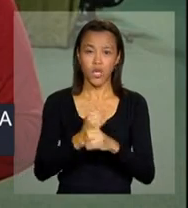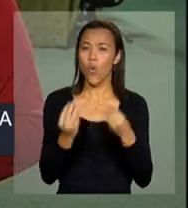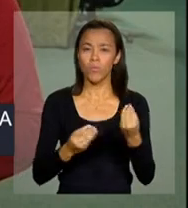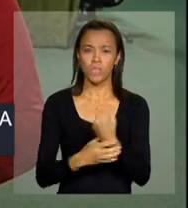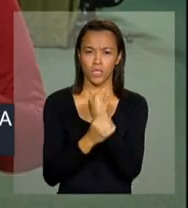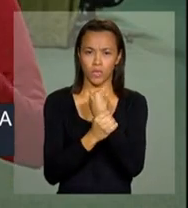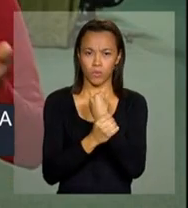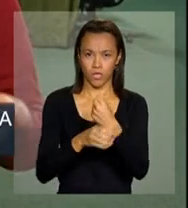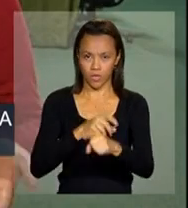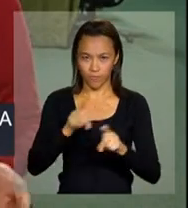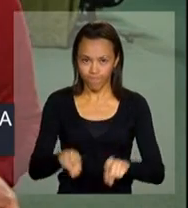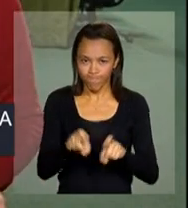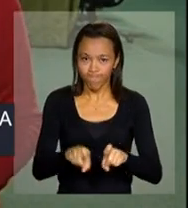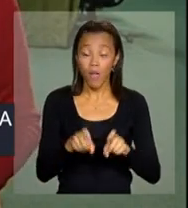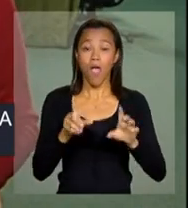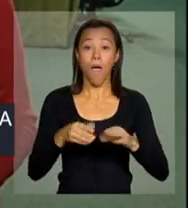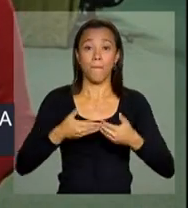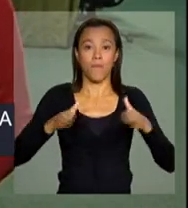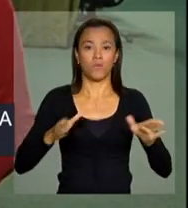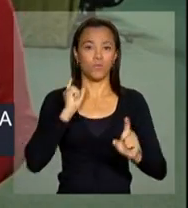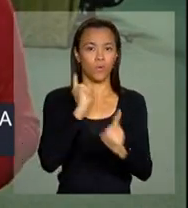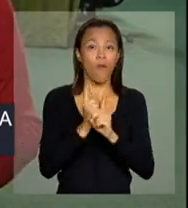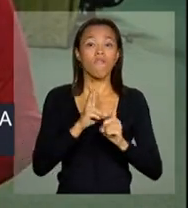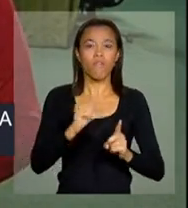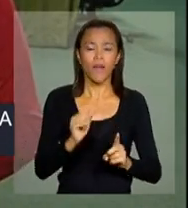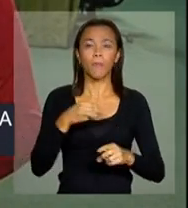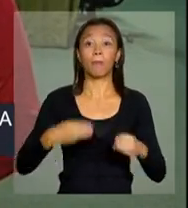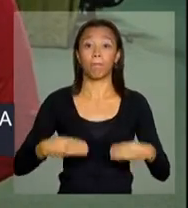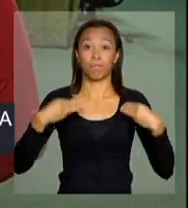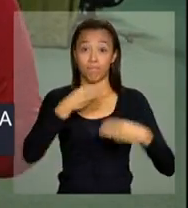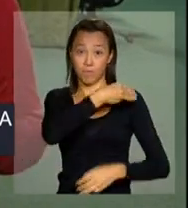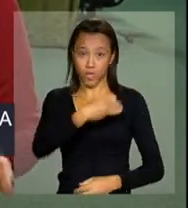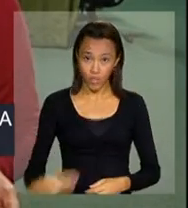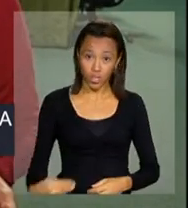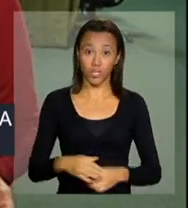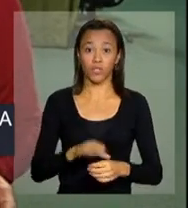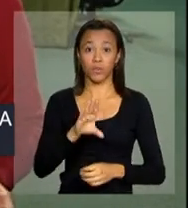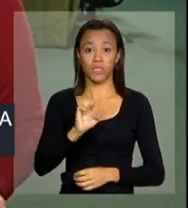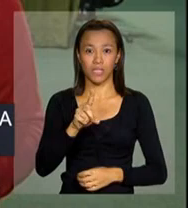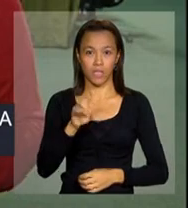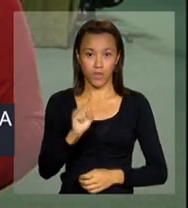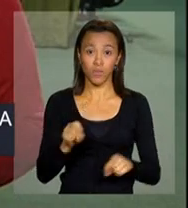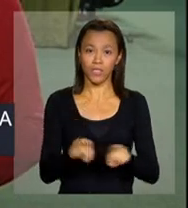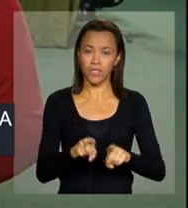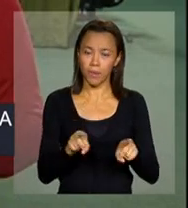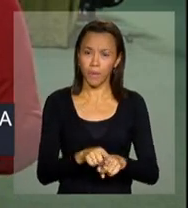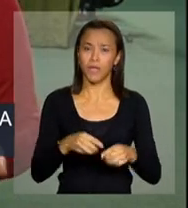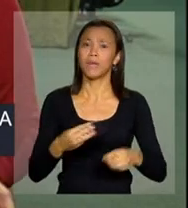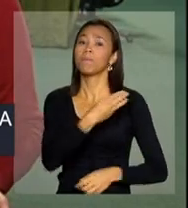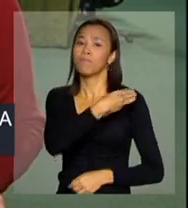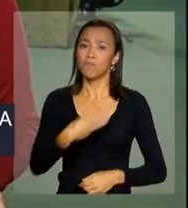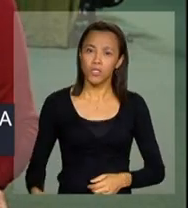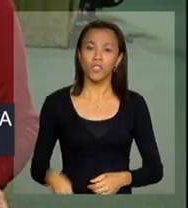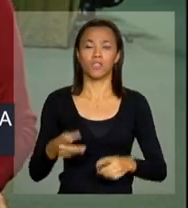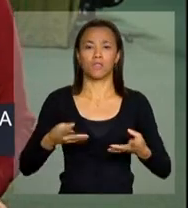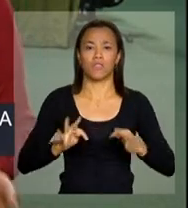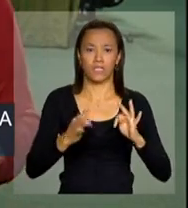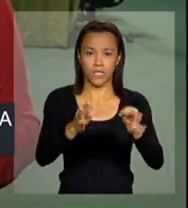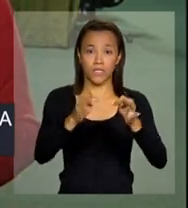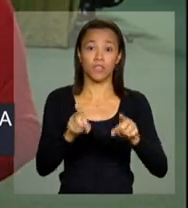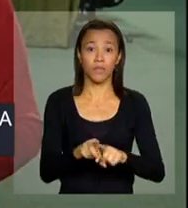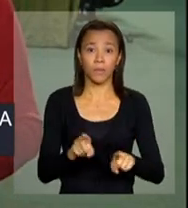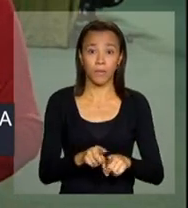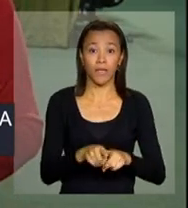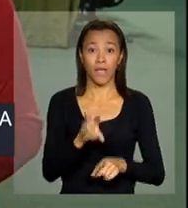digital. A abertura do encontro vai contar com a presença do Ministro da Defesa, Celso Amorim, e do Ministro da Ciência, Tecnologia e Inovação,